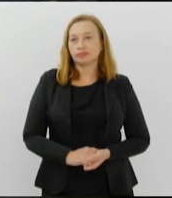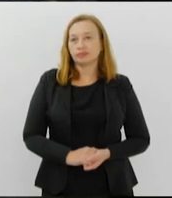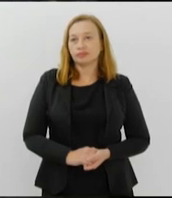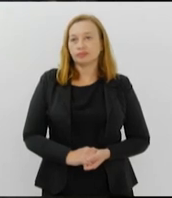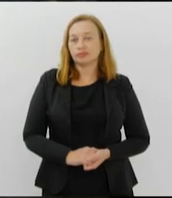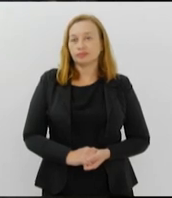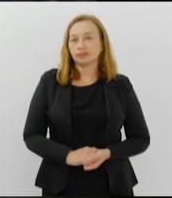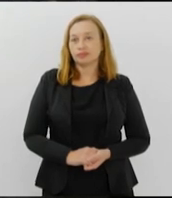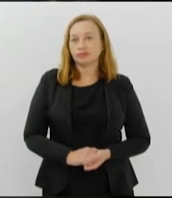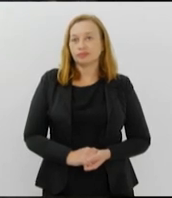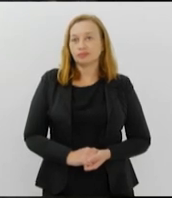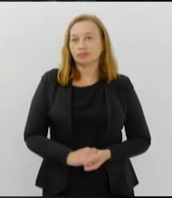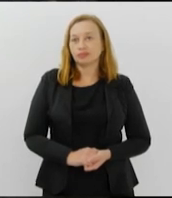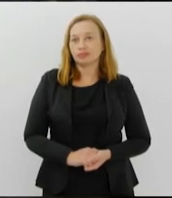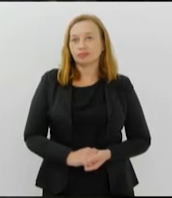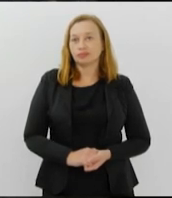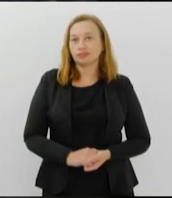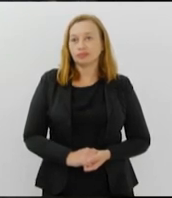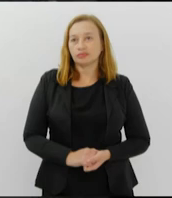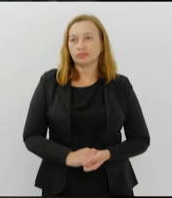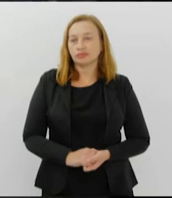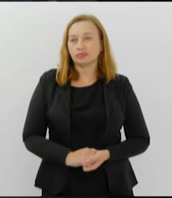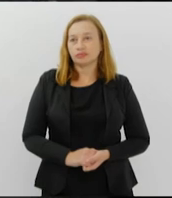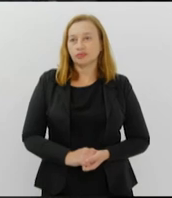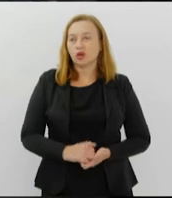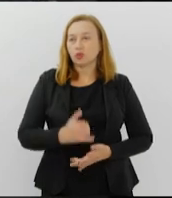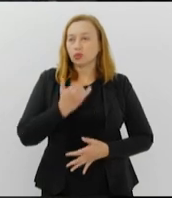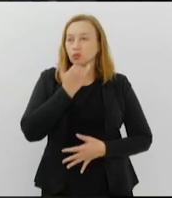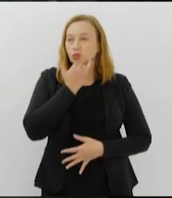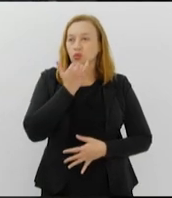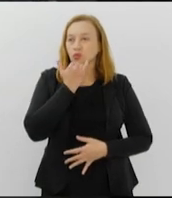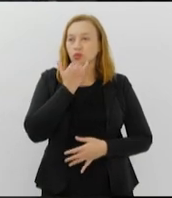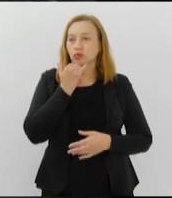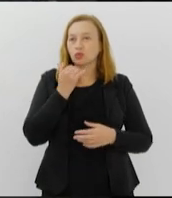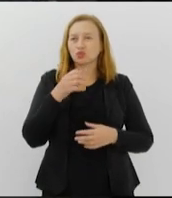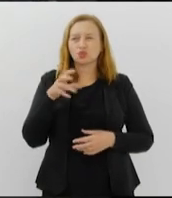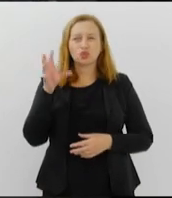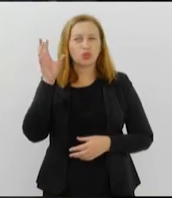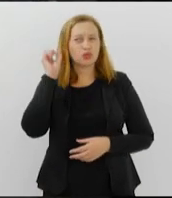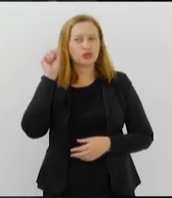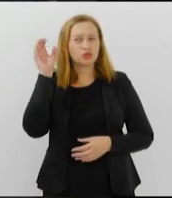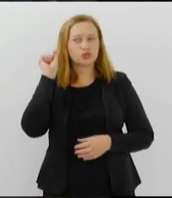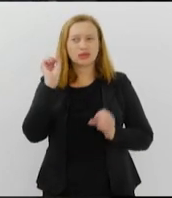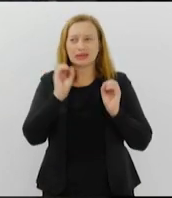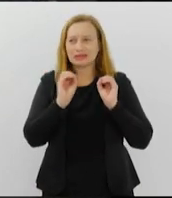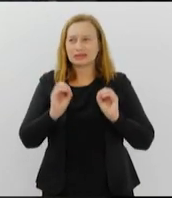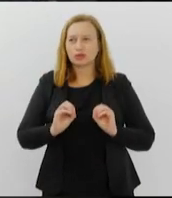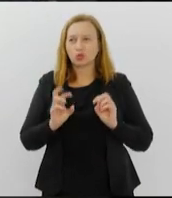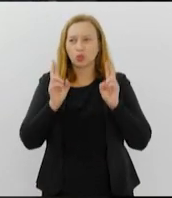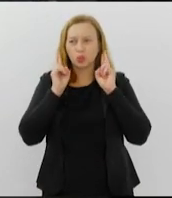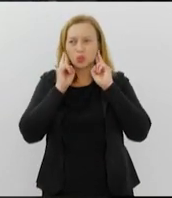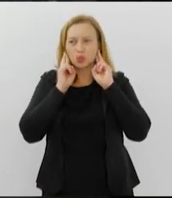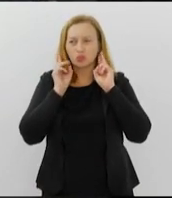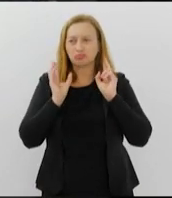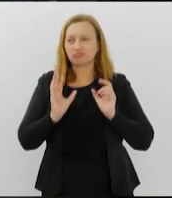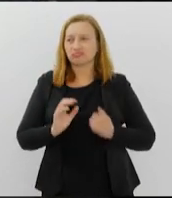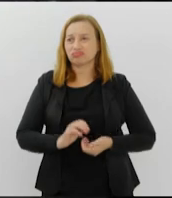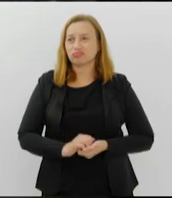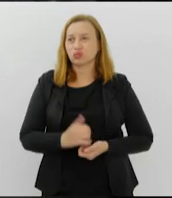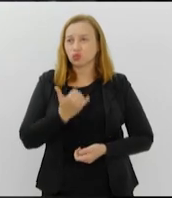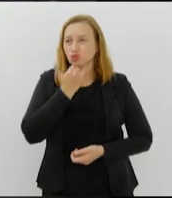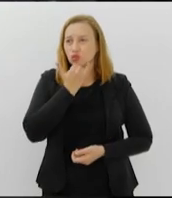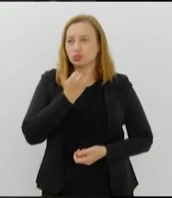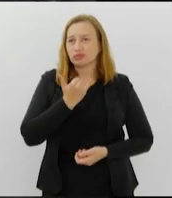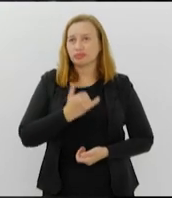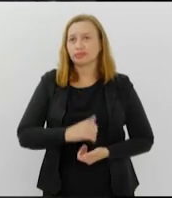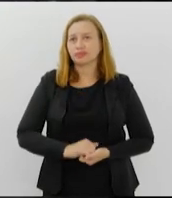profissionais para fazer o diagnóstico precoce. A iniciativa foi articulada pelo coordenador da Frente